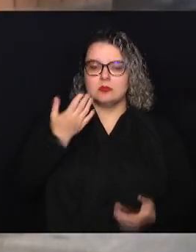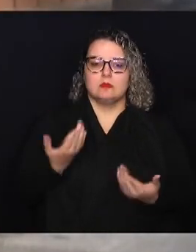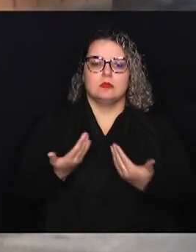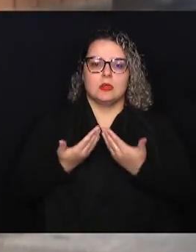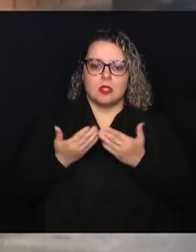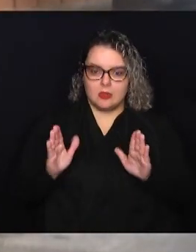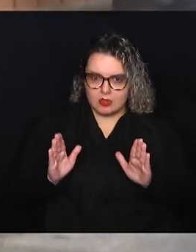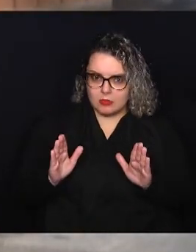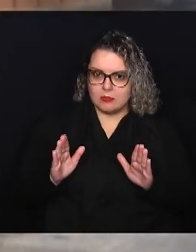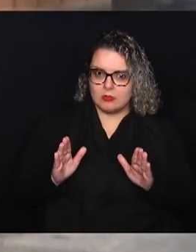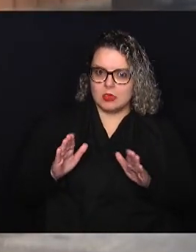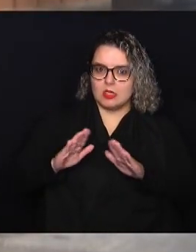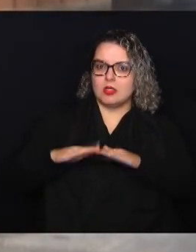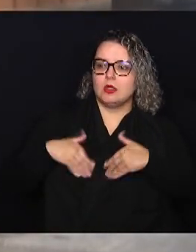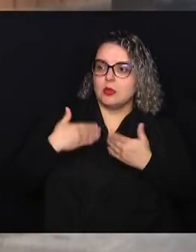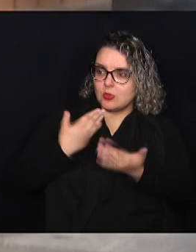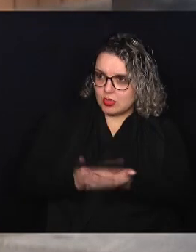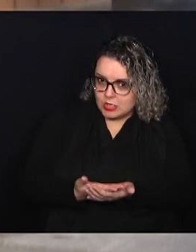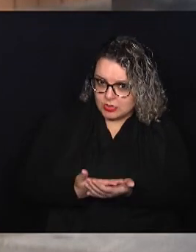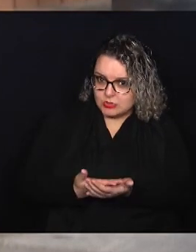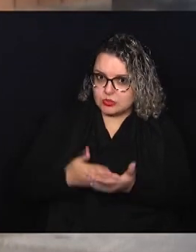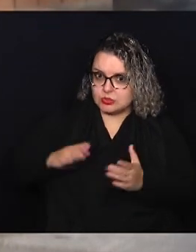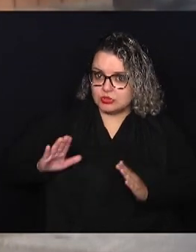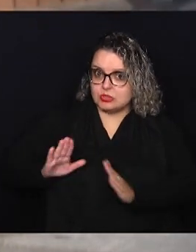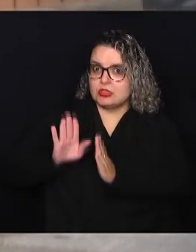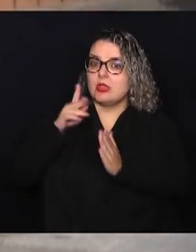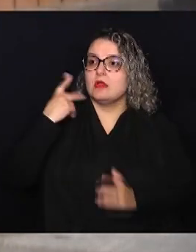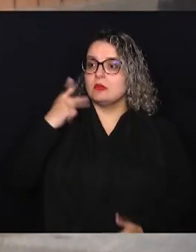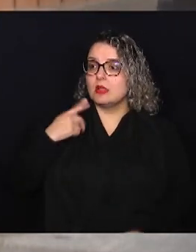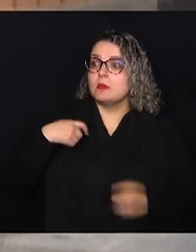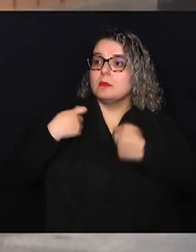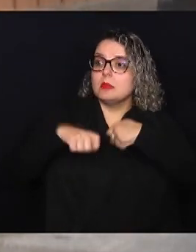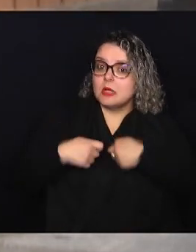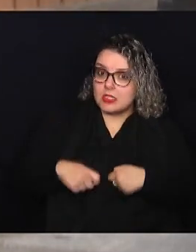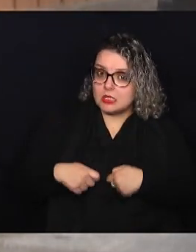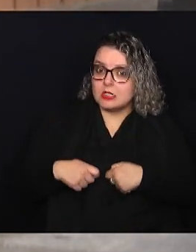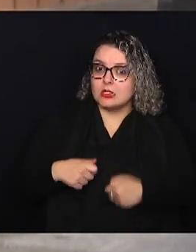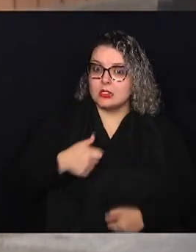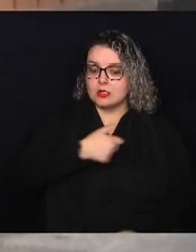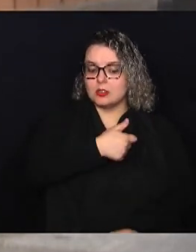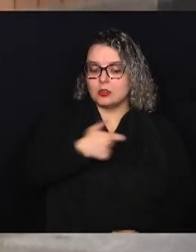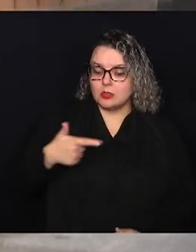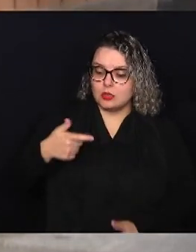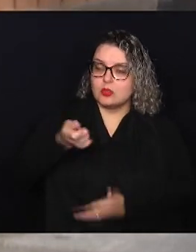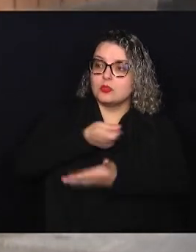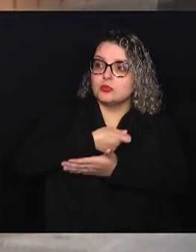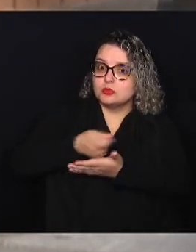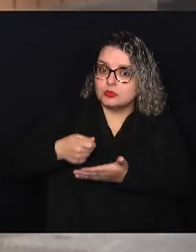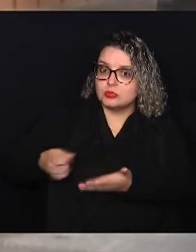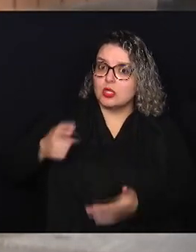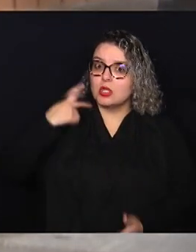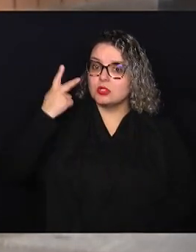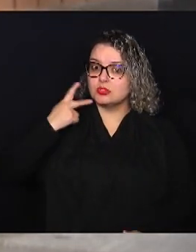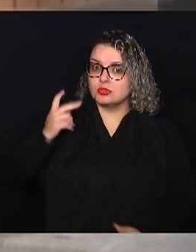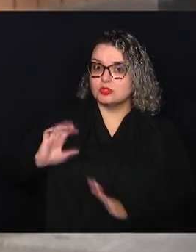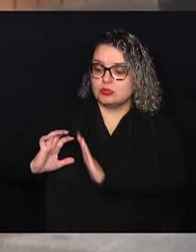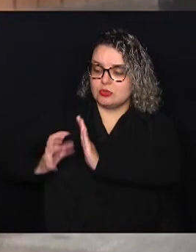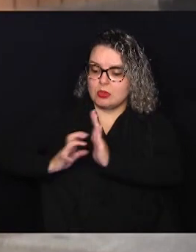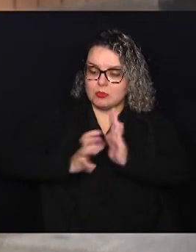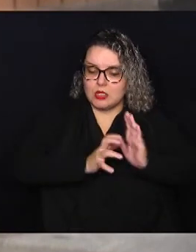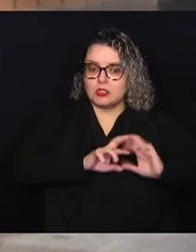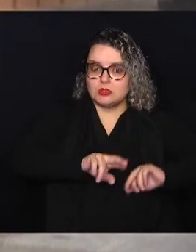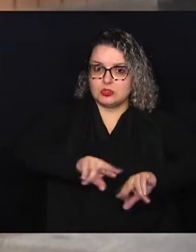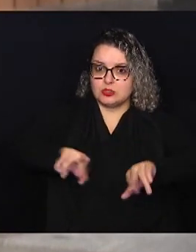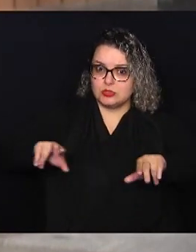requerimento de frente parlamentar, é necessário 12 assinaturas de vereadores de partidos diferentes.